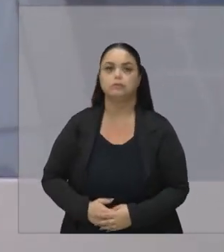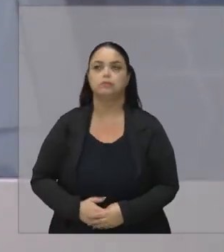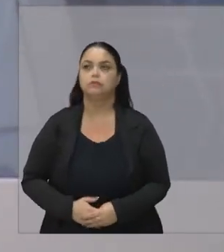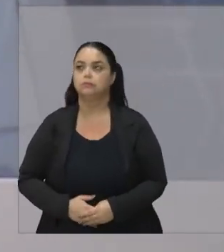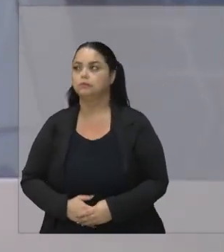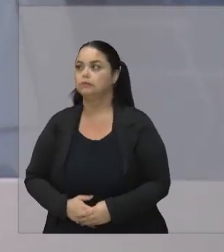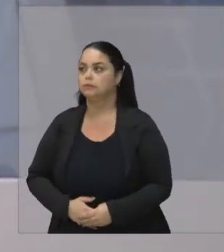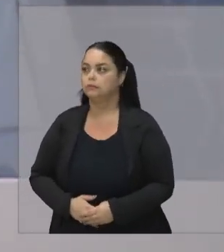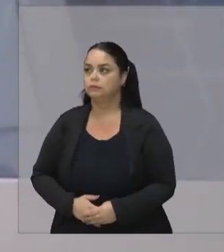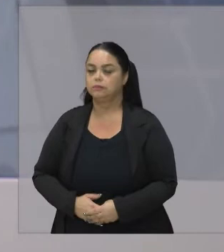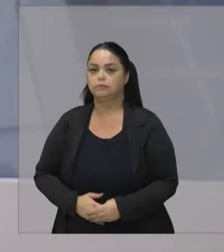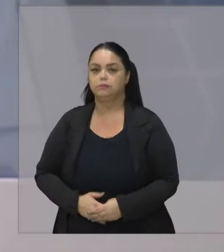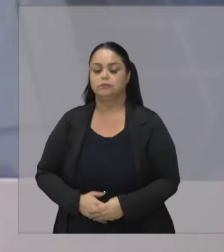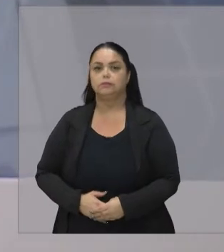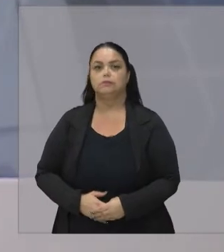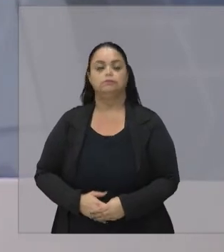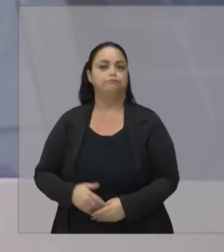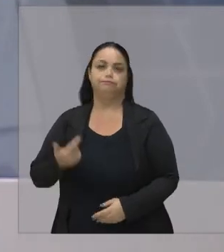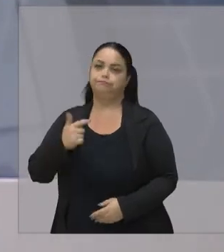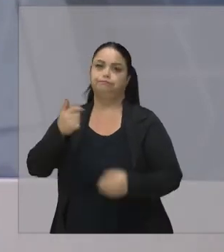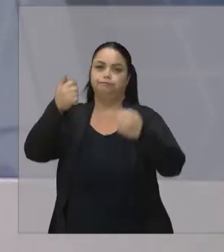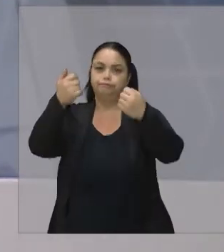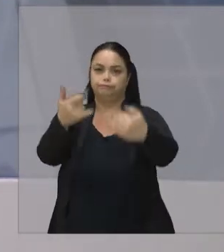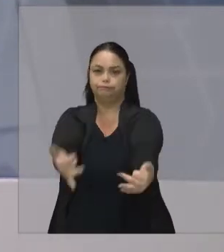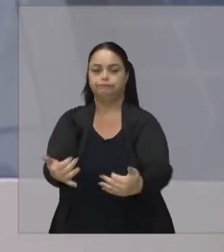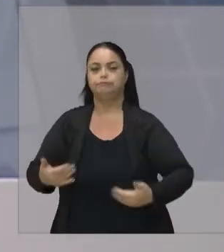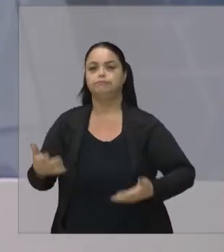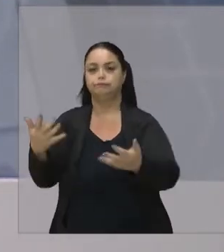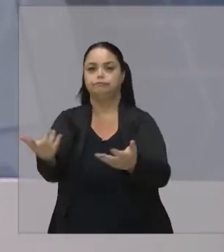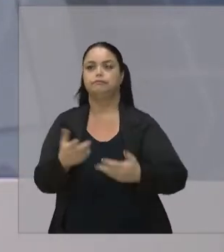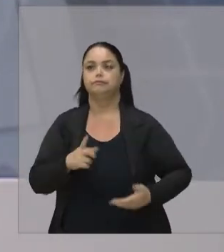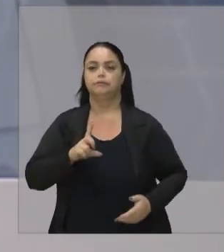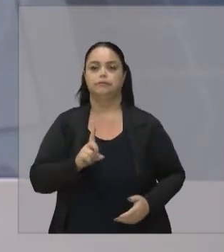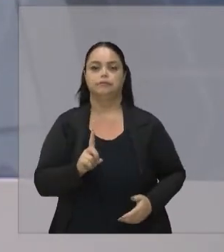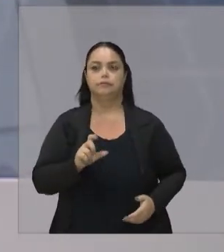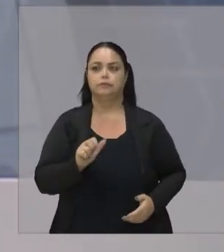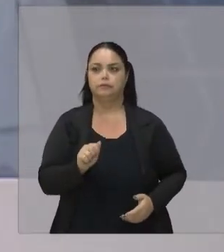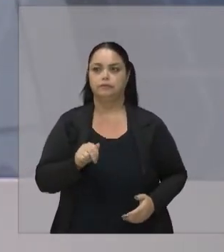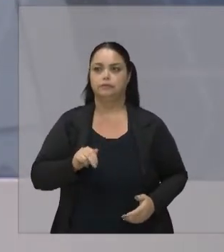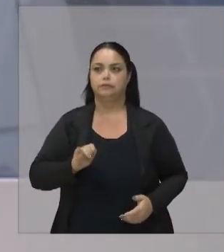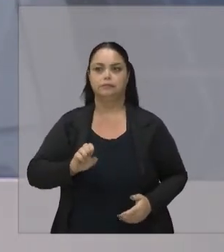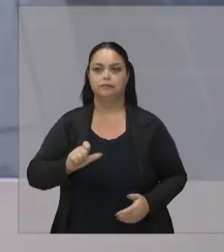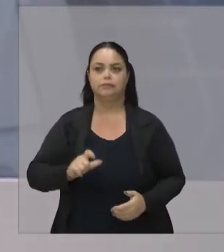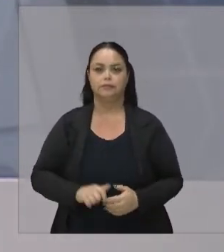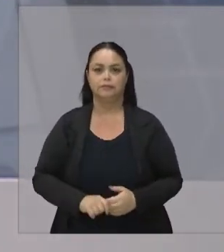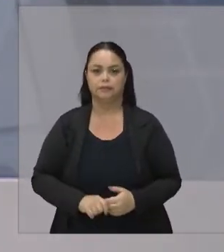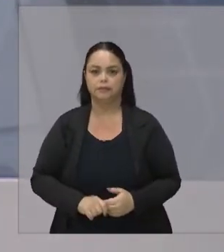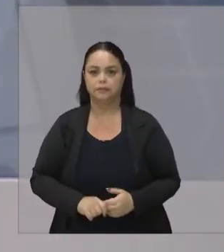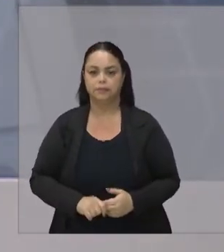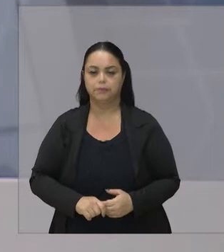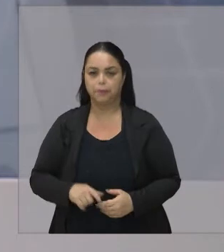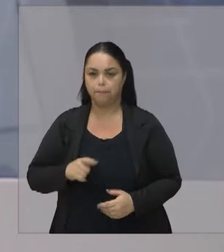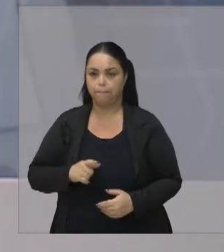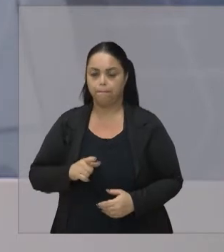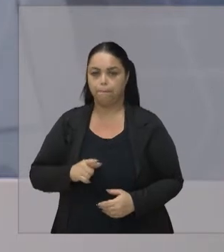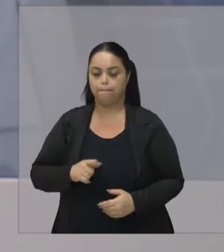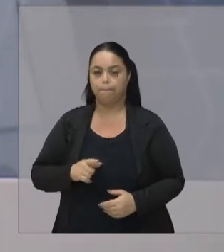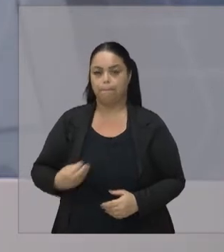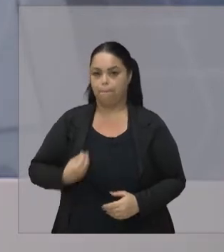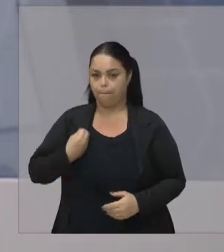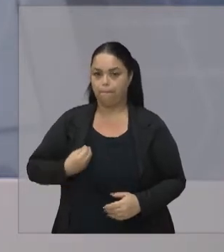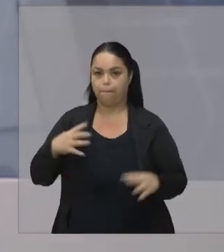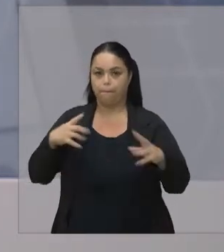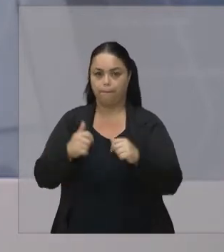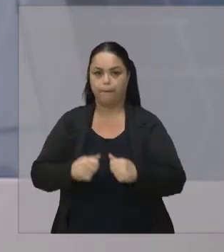Que indescritível Receber Daniel Dias Um exemplo De vida Para todos